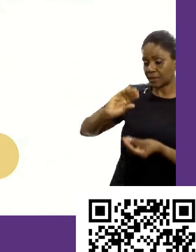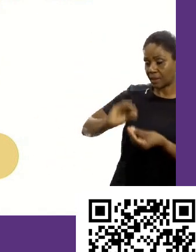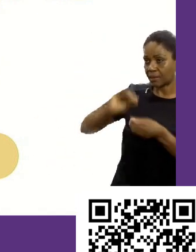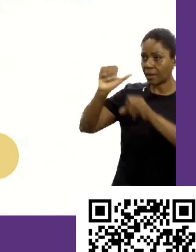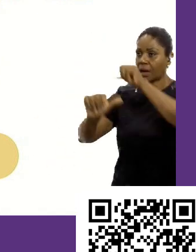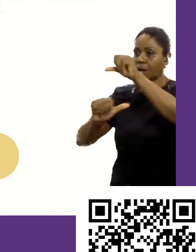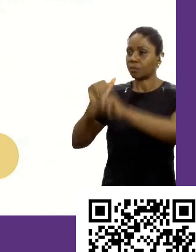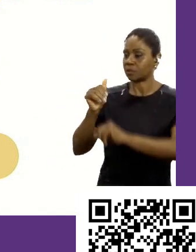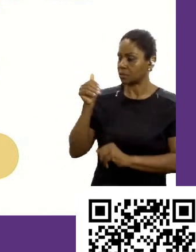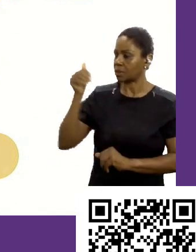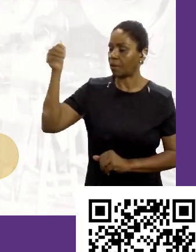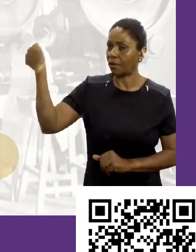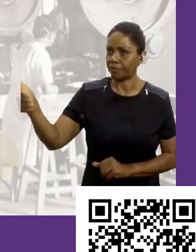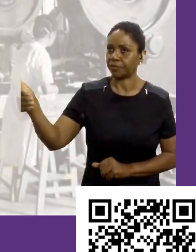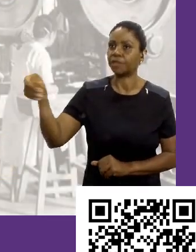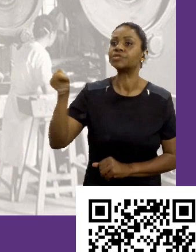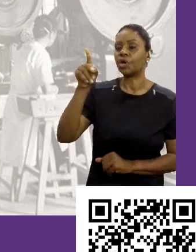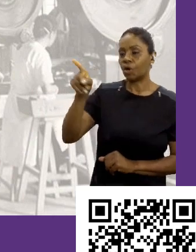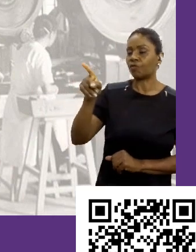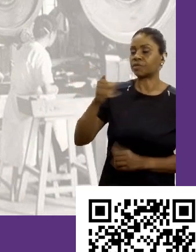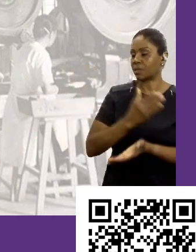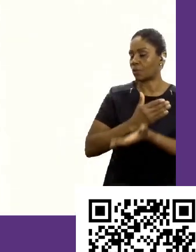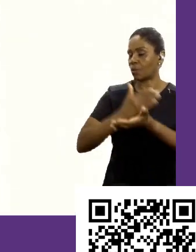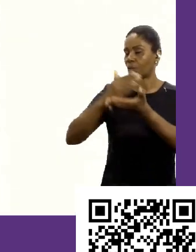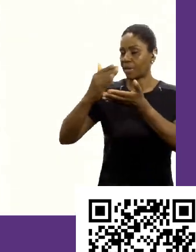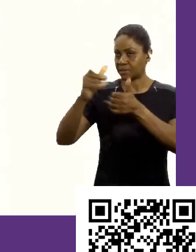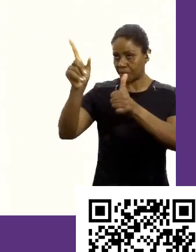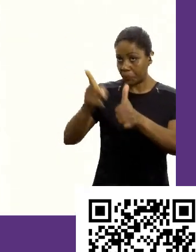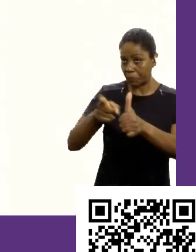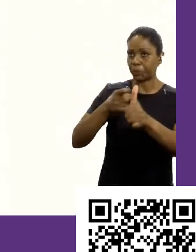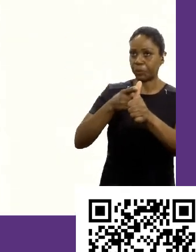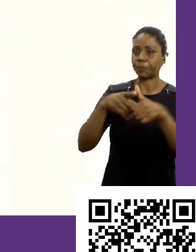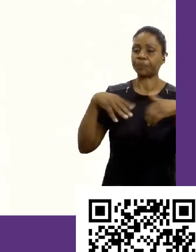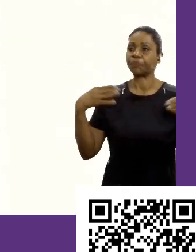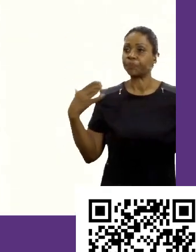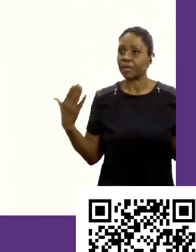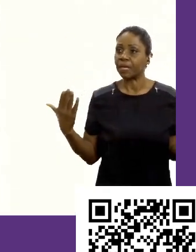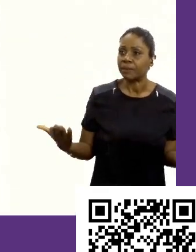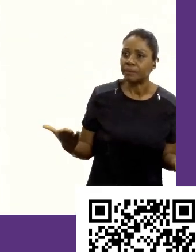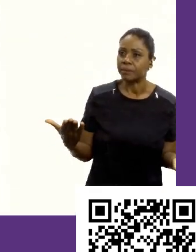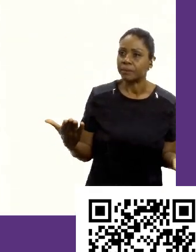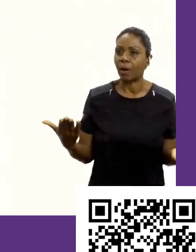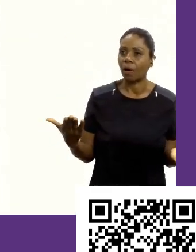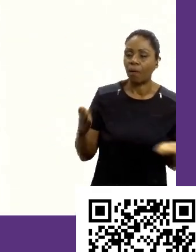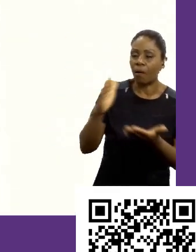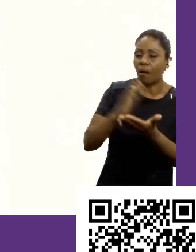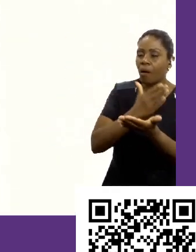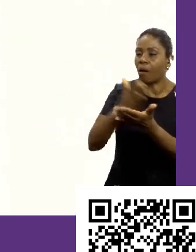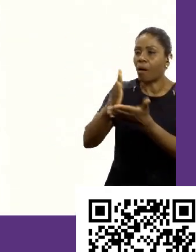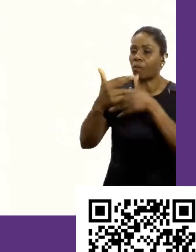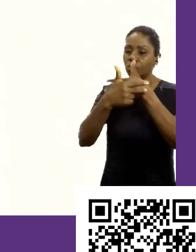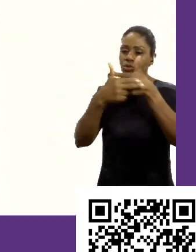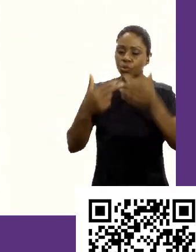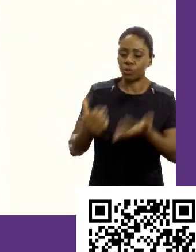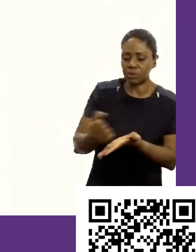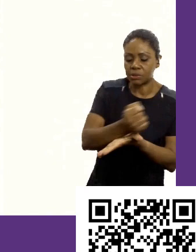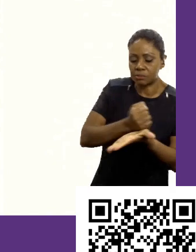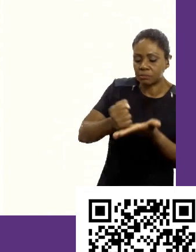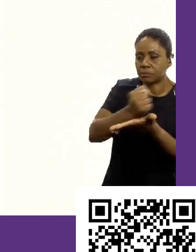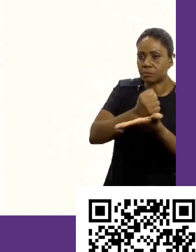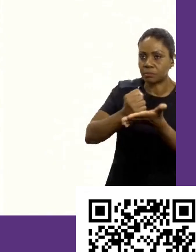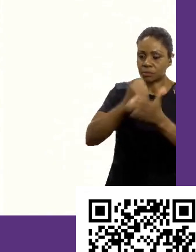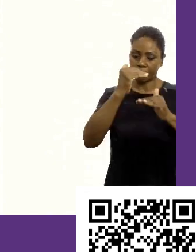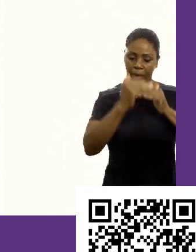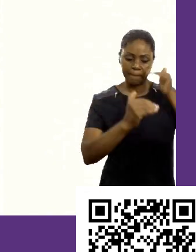frente, você vai sair na frente. Bom, e aí, algumas coisas sobre pilares em gestão de